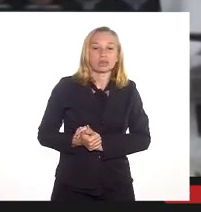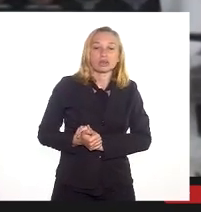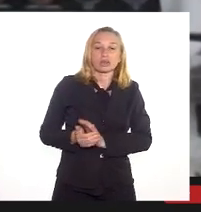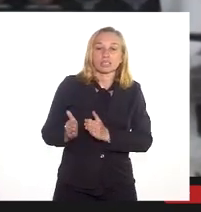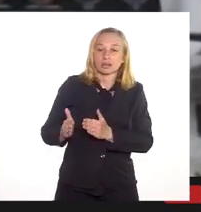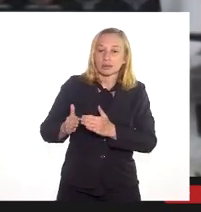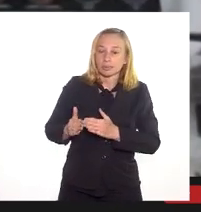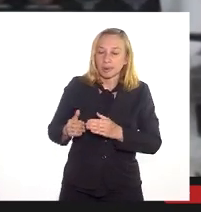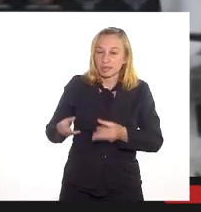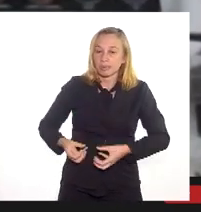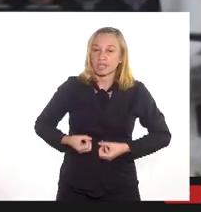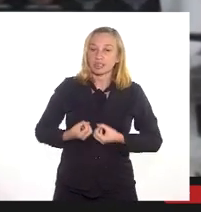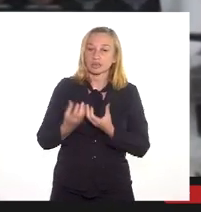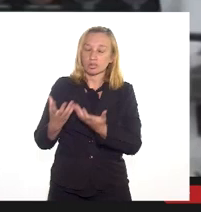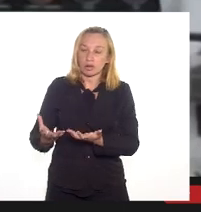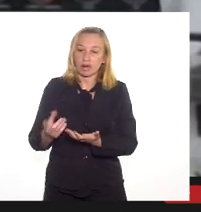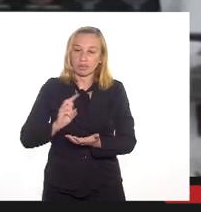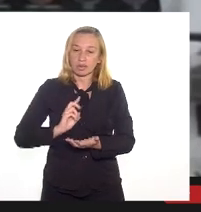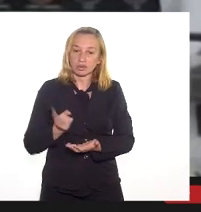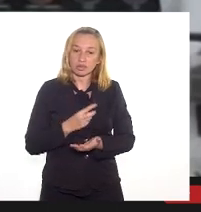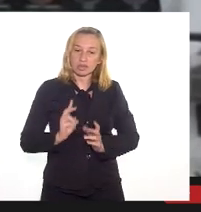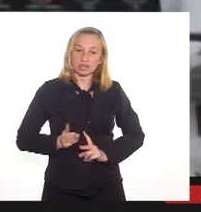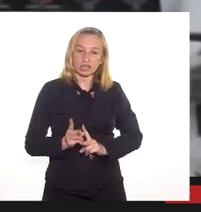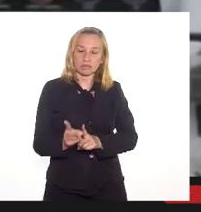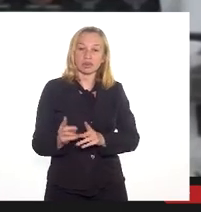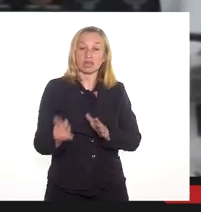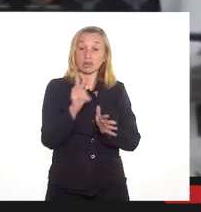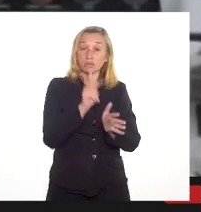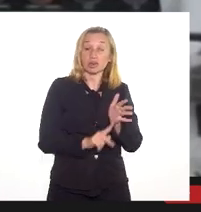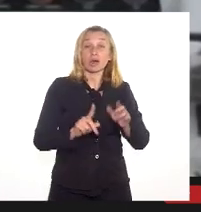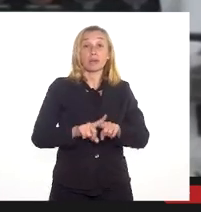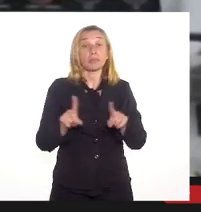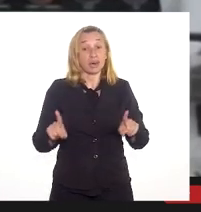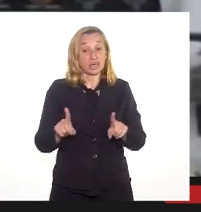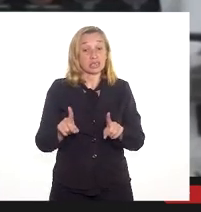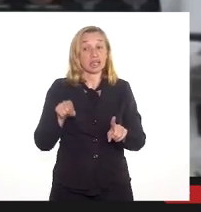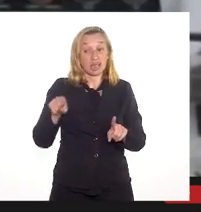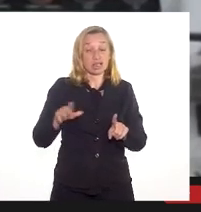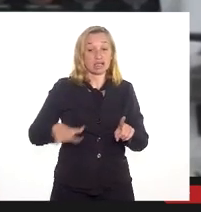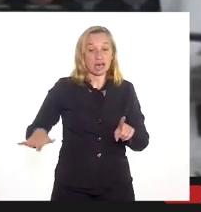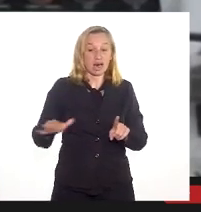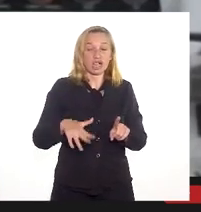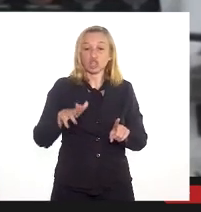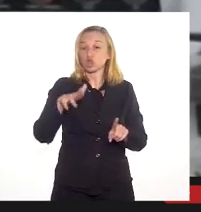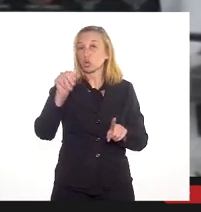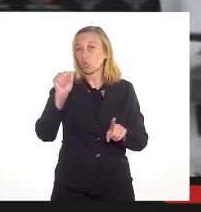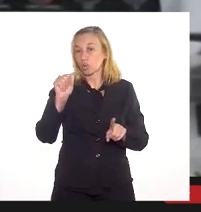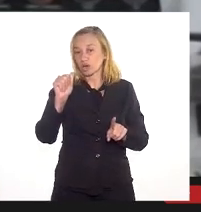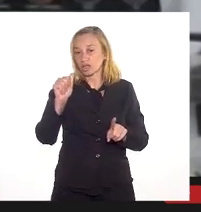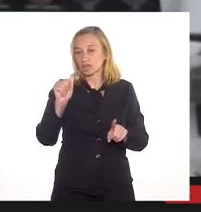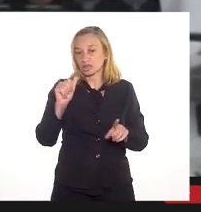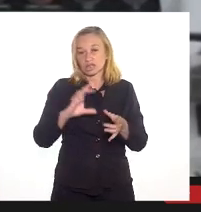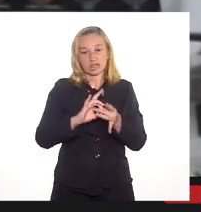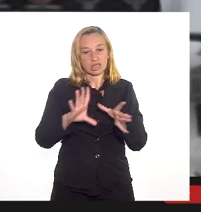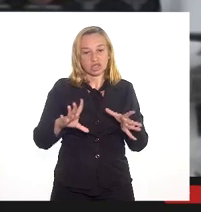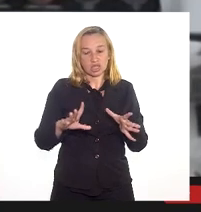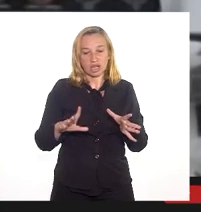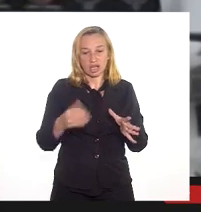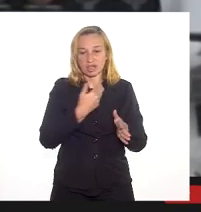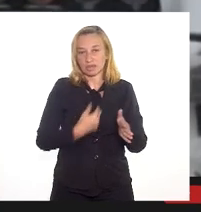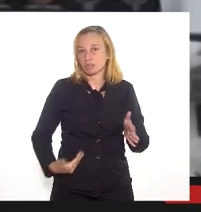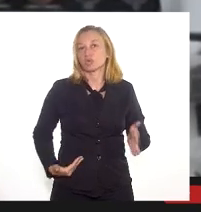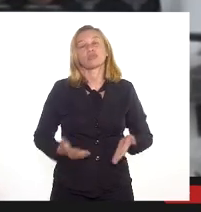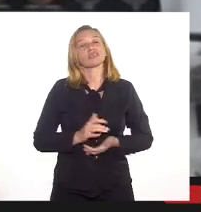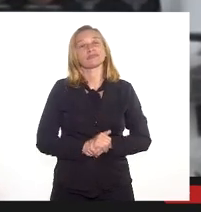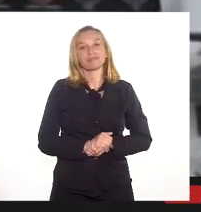solicita a doação para que a gente dê prosseguimento a esse projeto. Porém, essa área nunca deixará de ser uma área pública.